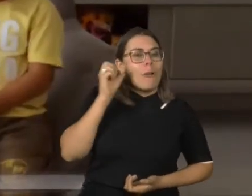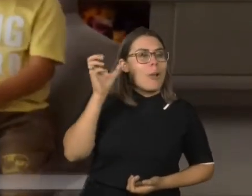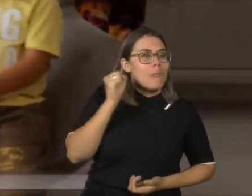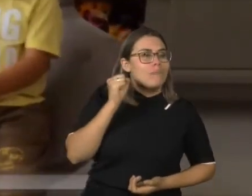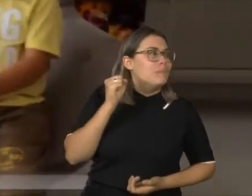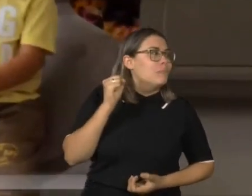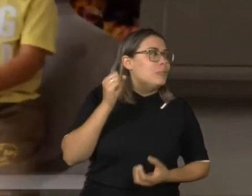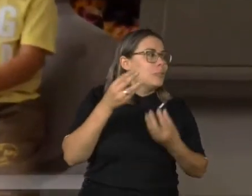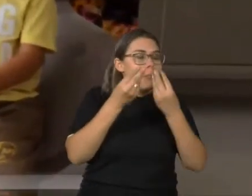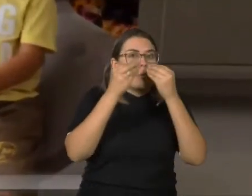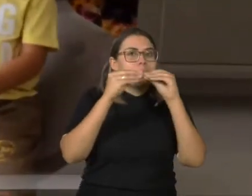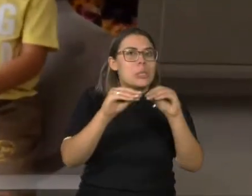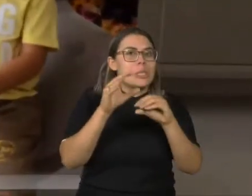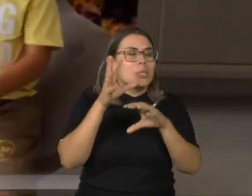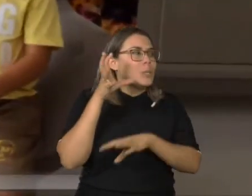Compartilhar o áudio.